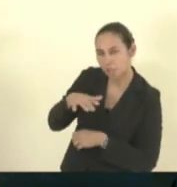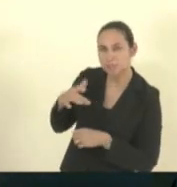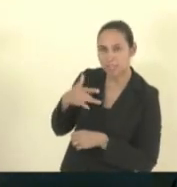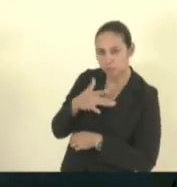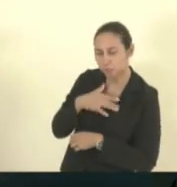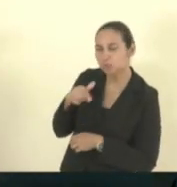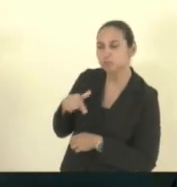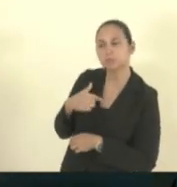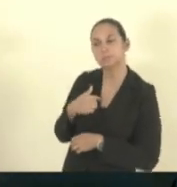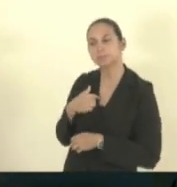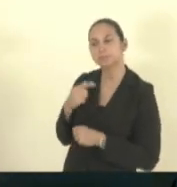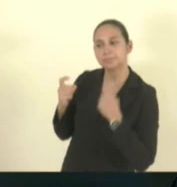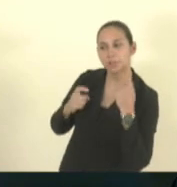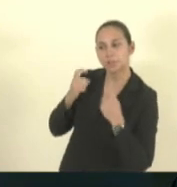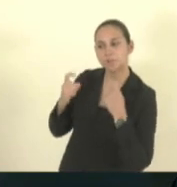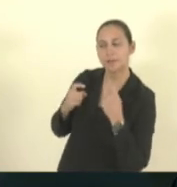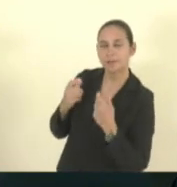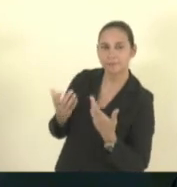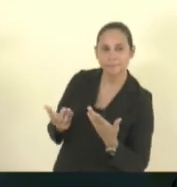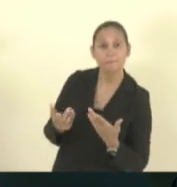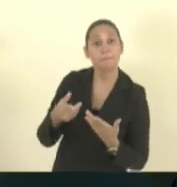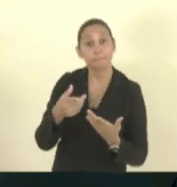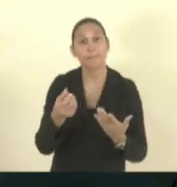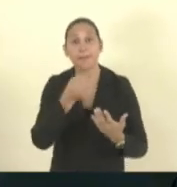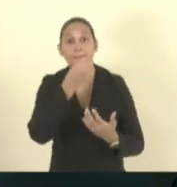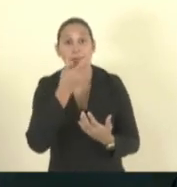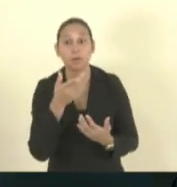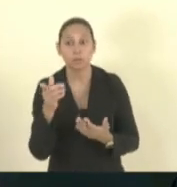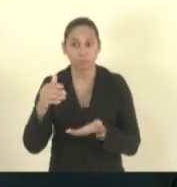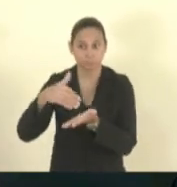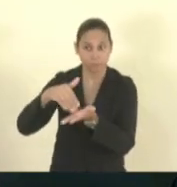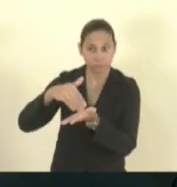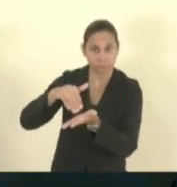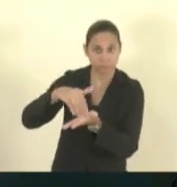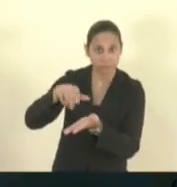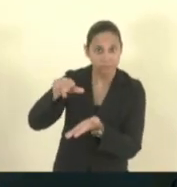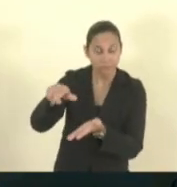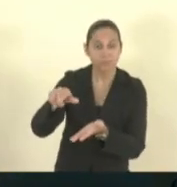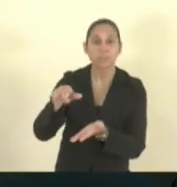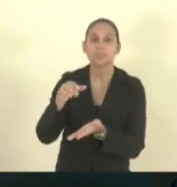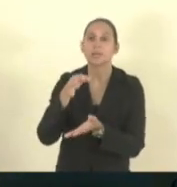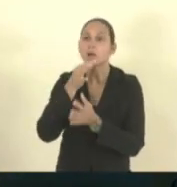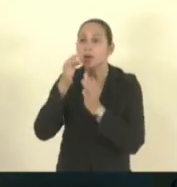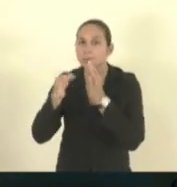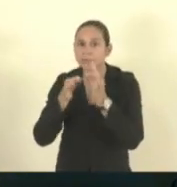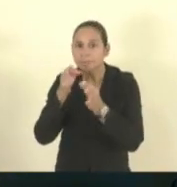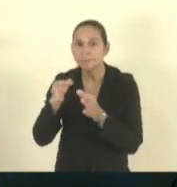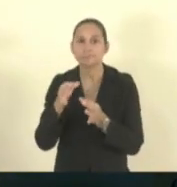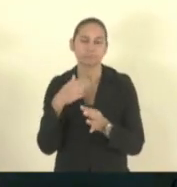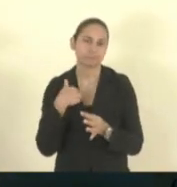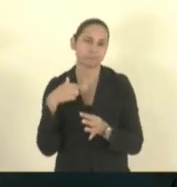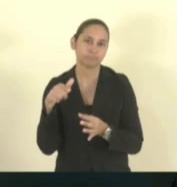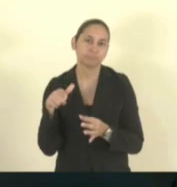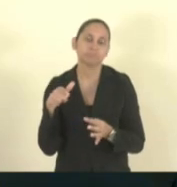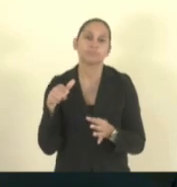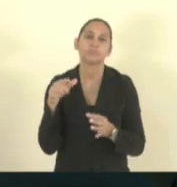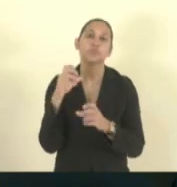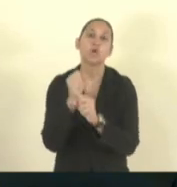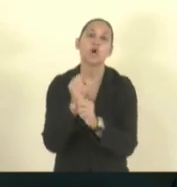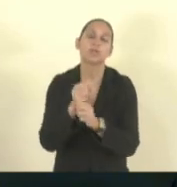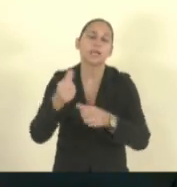acho que talvez a gente tem um sistema de avaliação da ponta a ponta é para entender o que está acontecendo porque um caso como esse